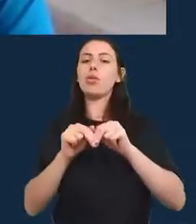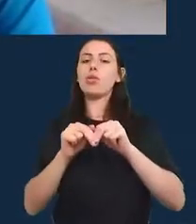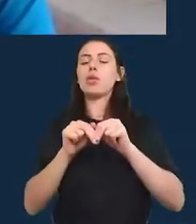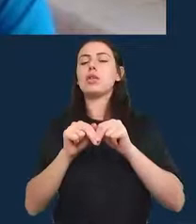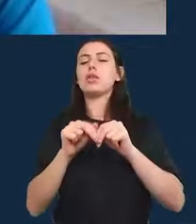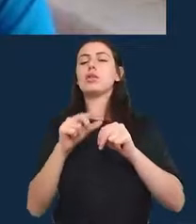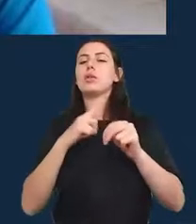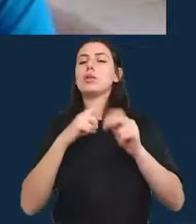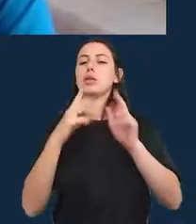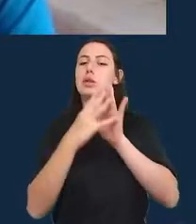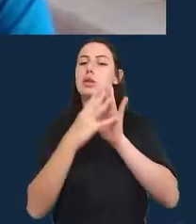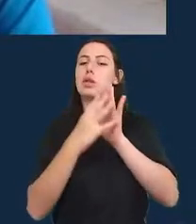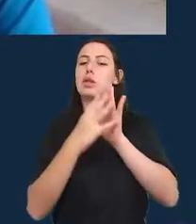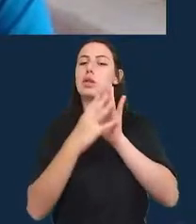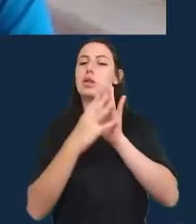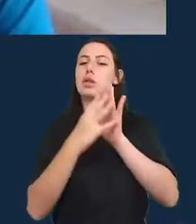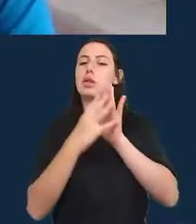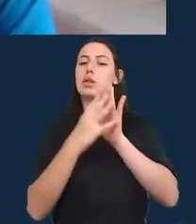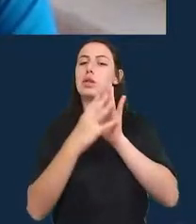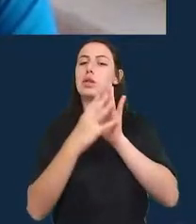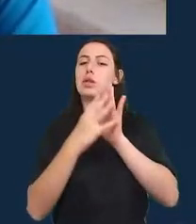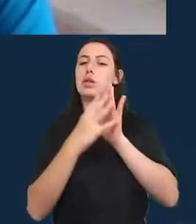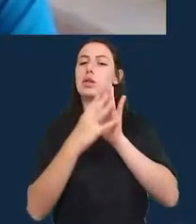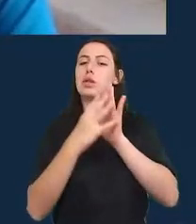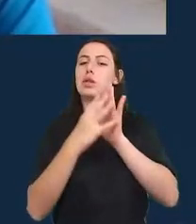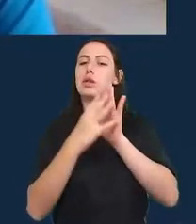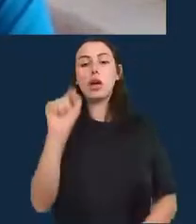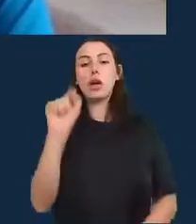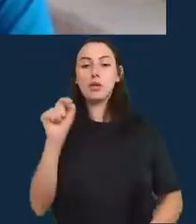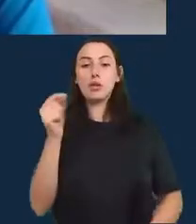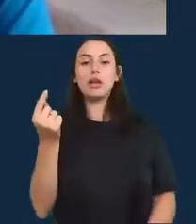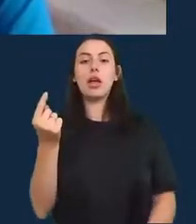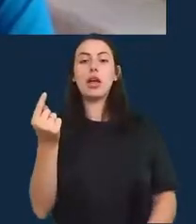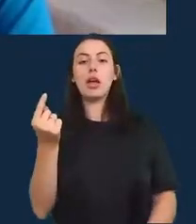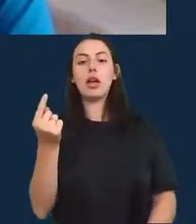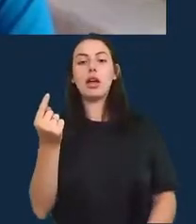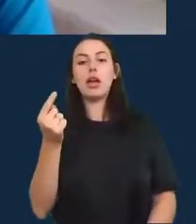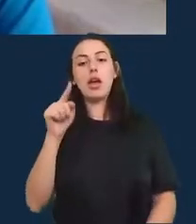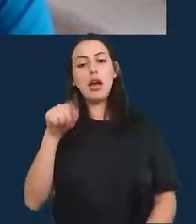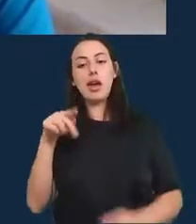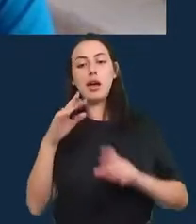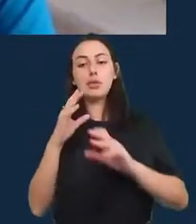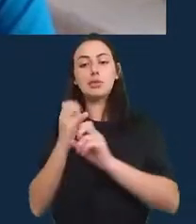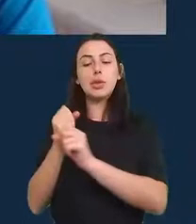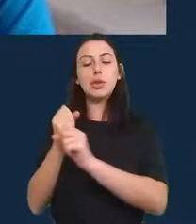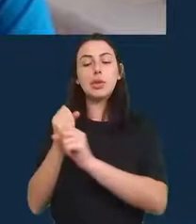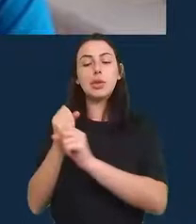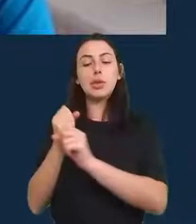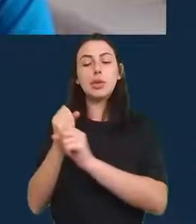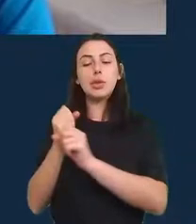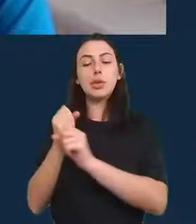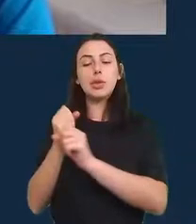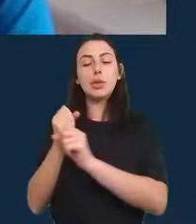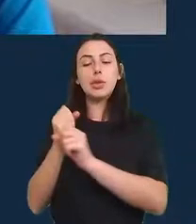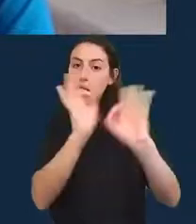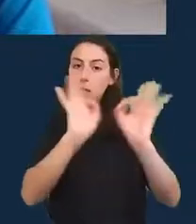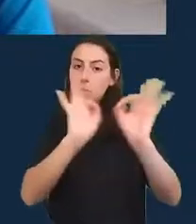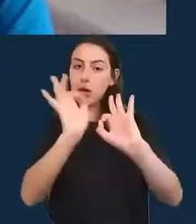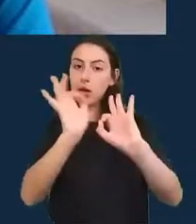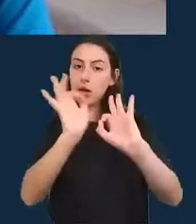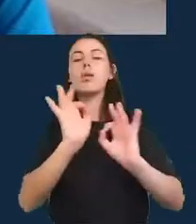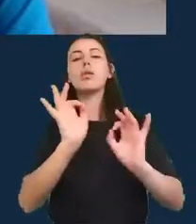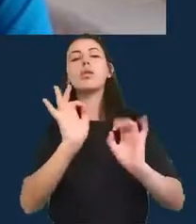multiplicadas por 500 em alguns países você multiplica por dois em outros países por um sei lá